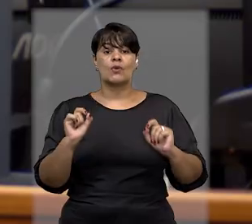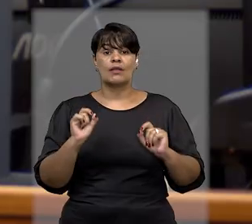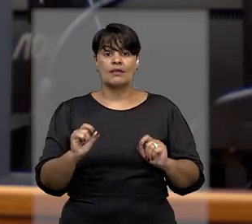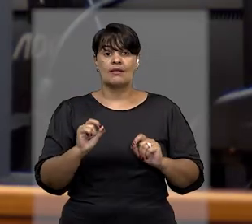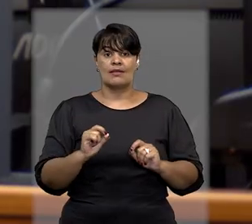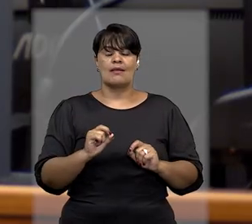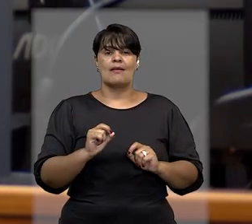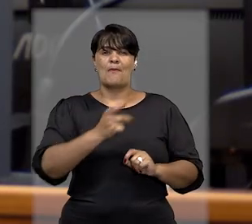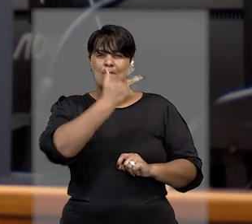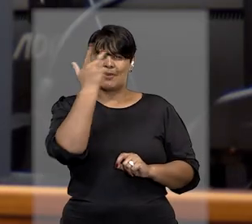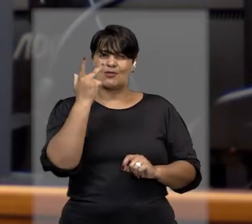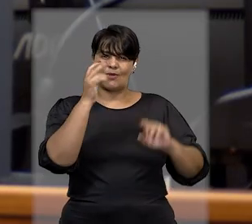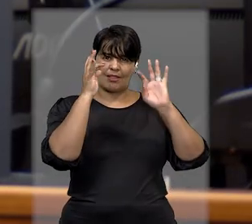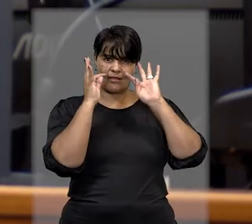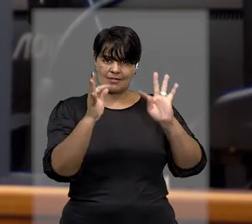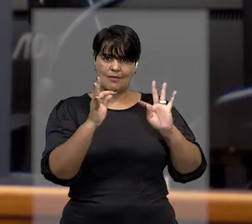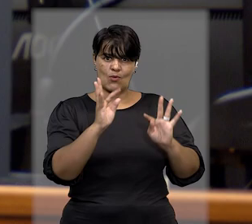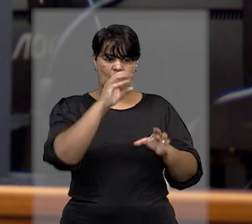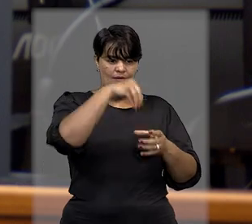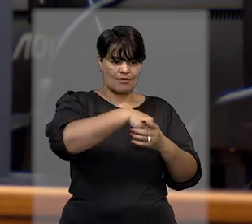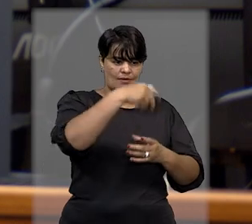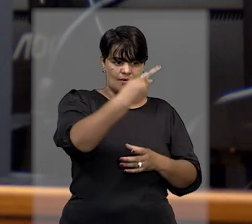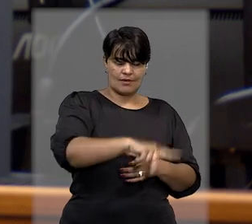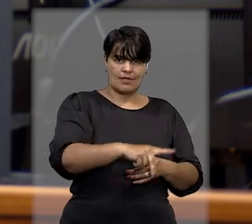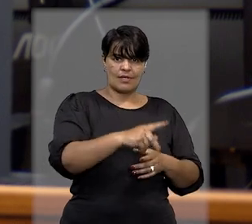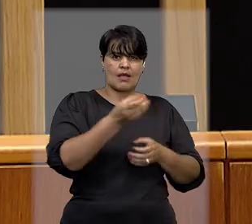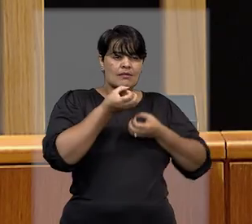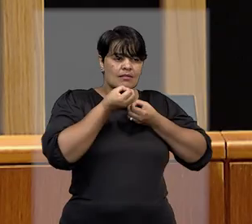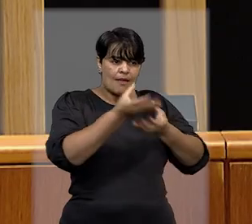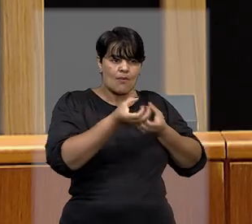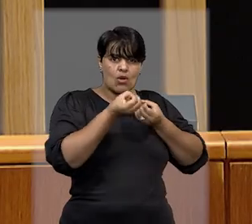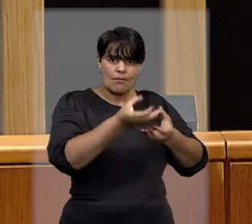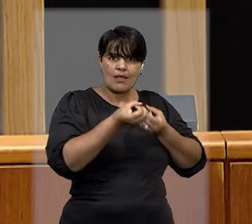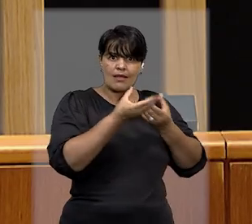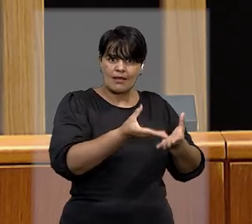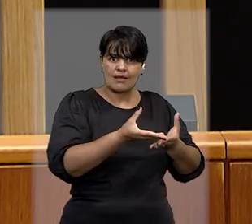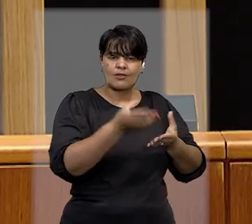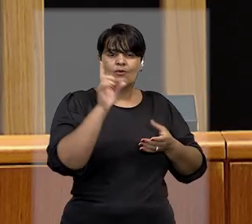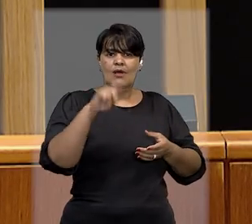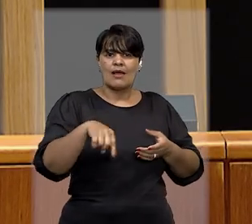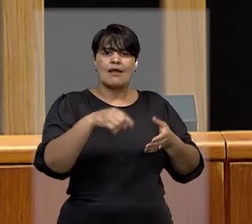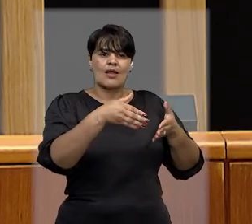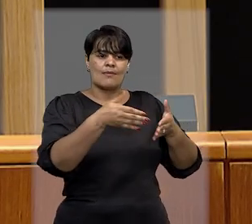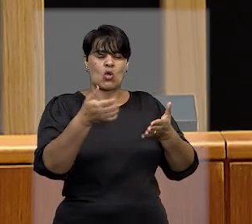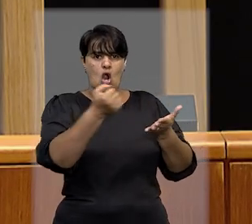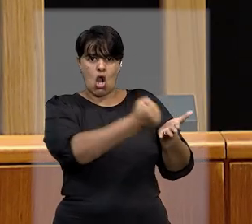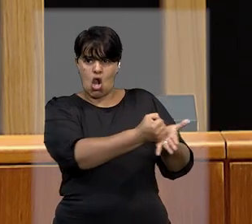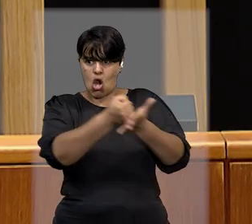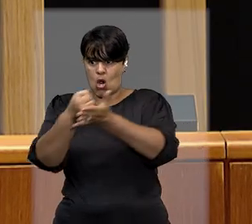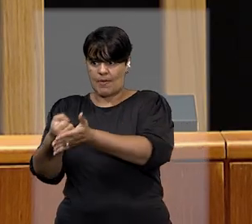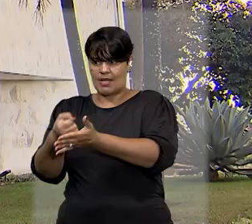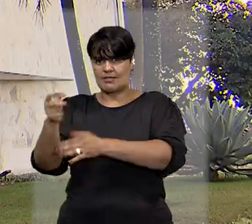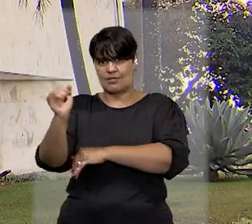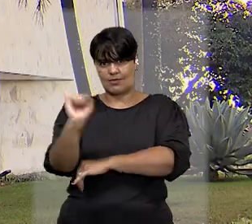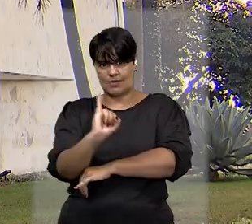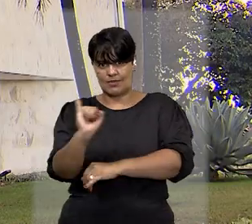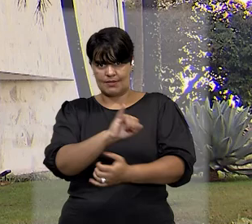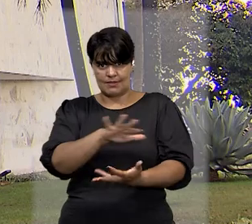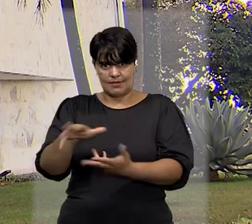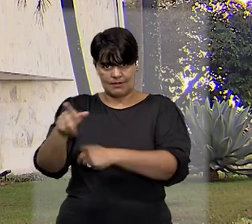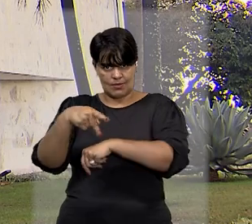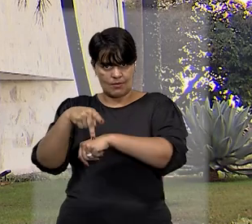depoimentos que seriam colhidos no cumprimento de um pedido de cooperação internacional dirigido pelas autoridades